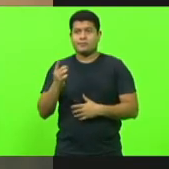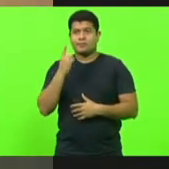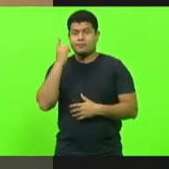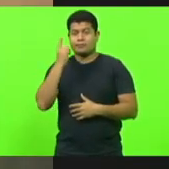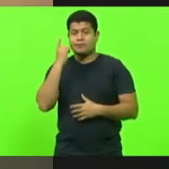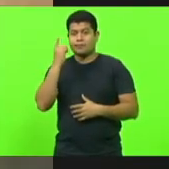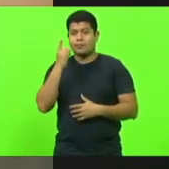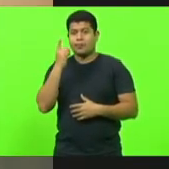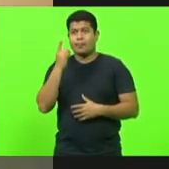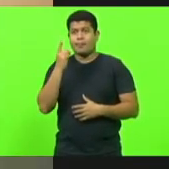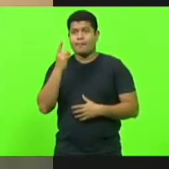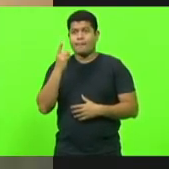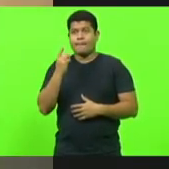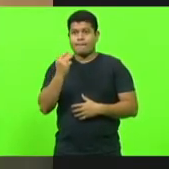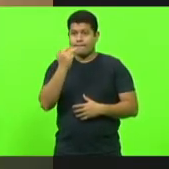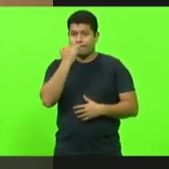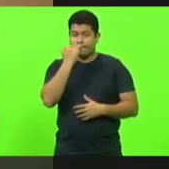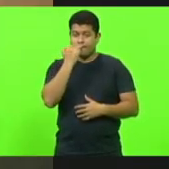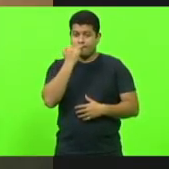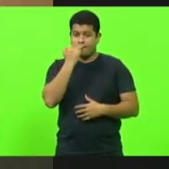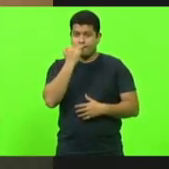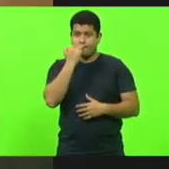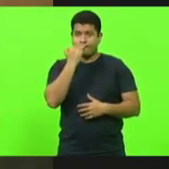deputado como falou anteriormente